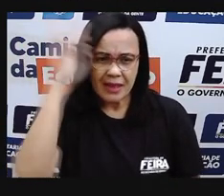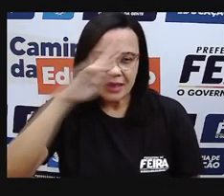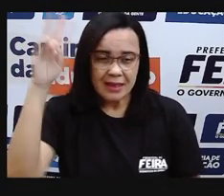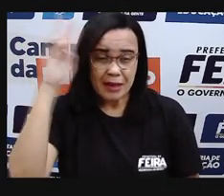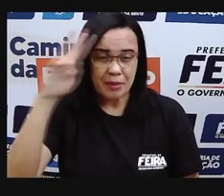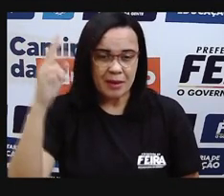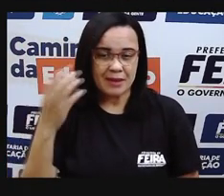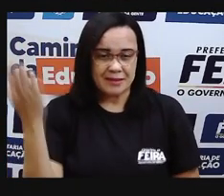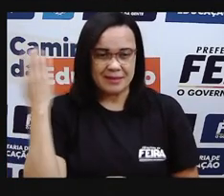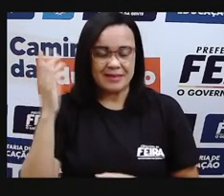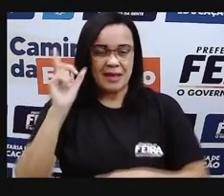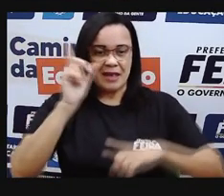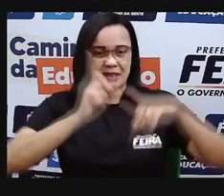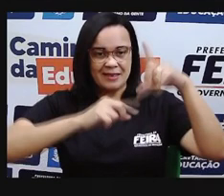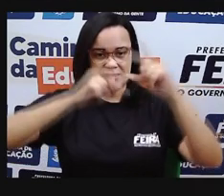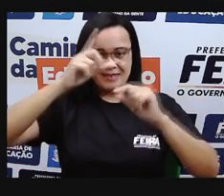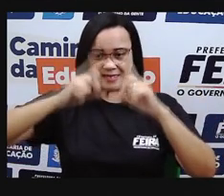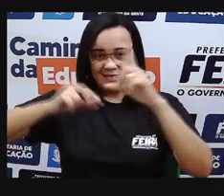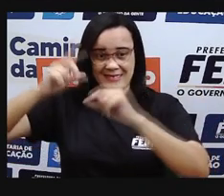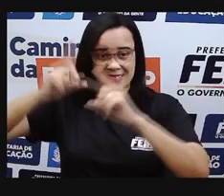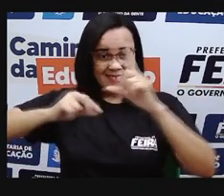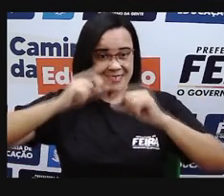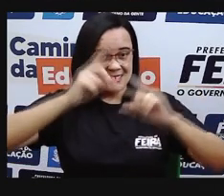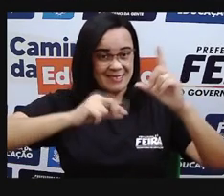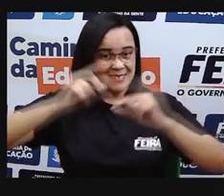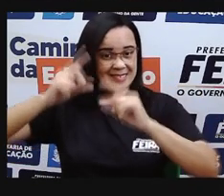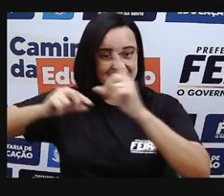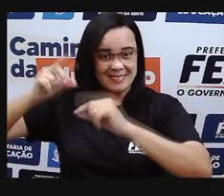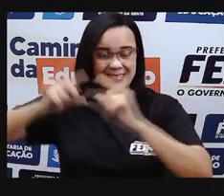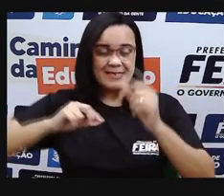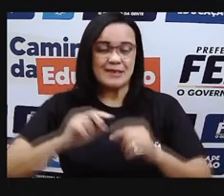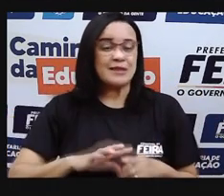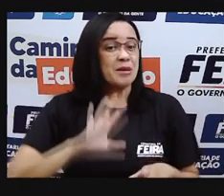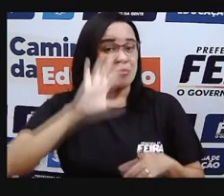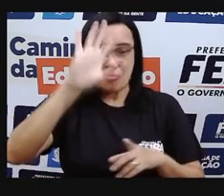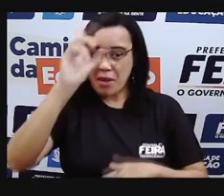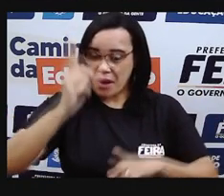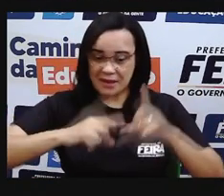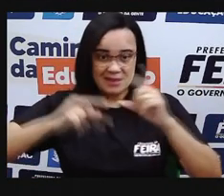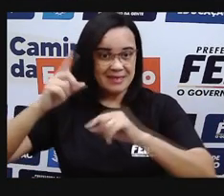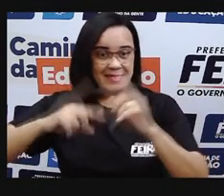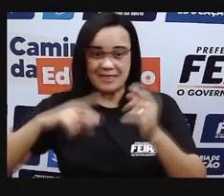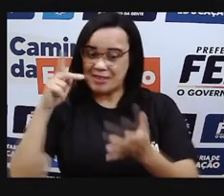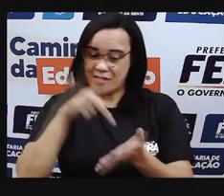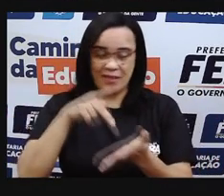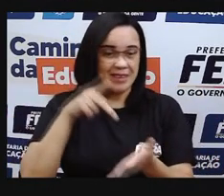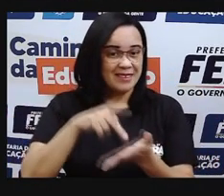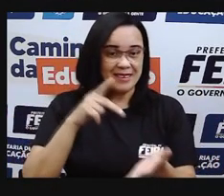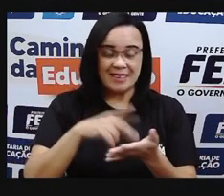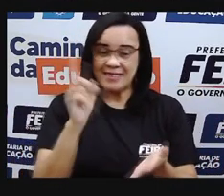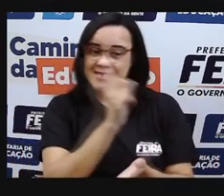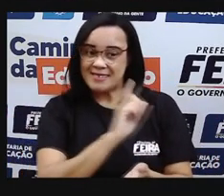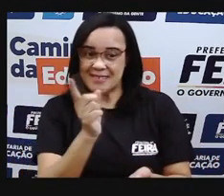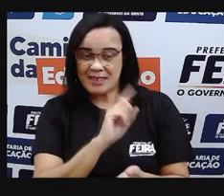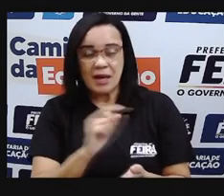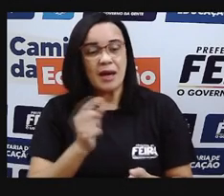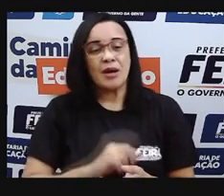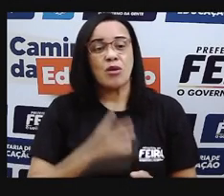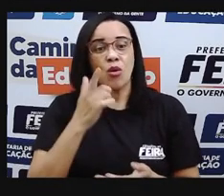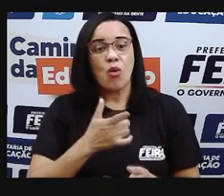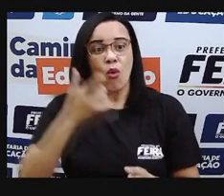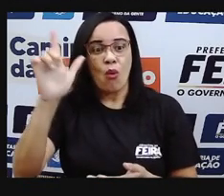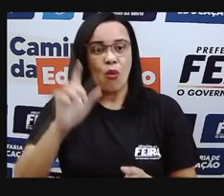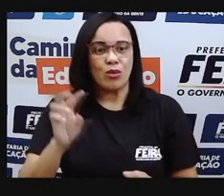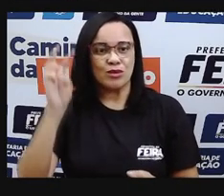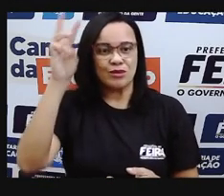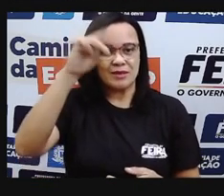cadente? Então, a estrela cadente, que na verdade não é a estrela, é o meteorito, ela vai ser vista,